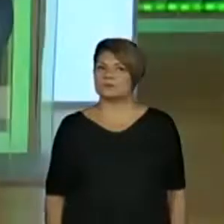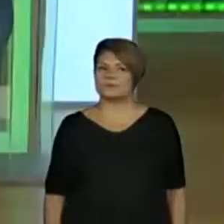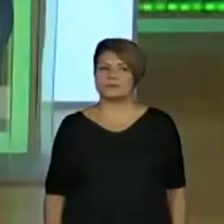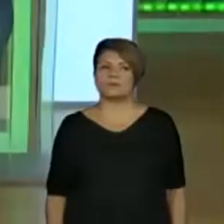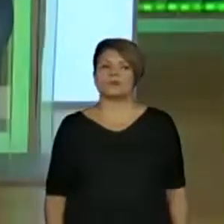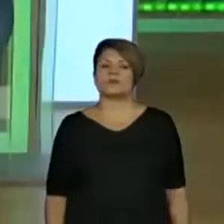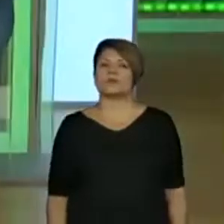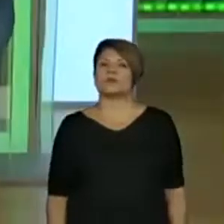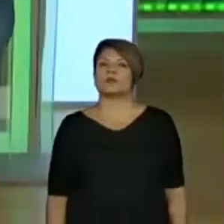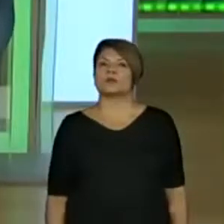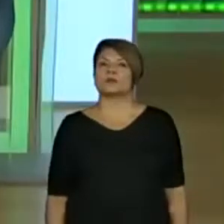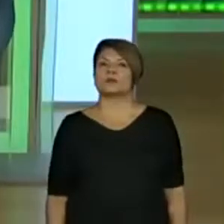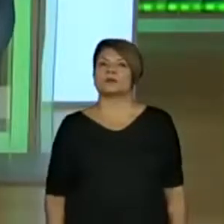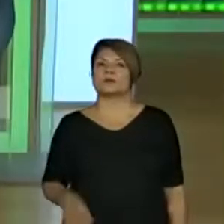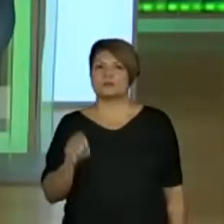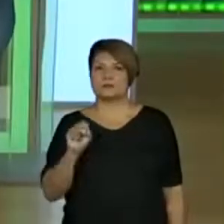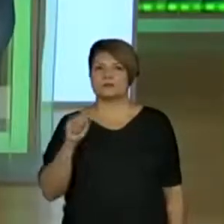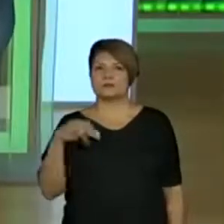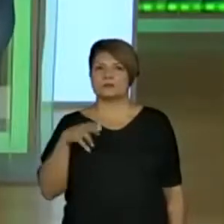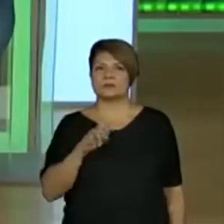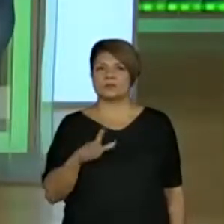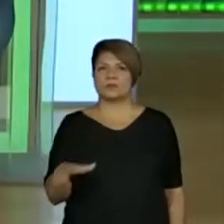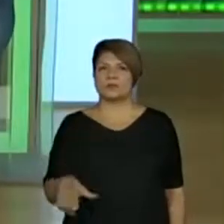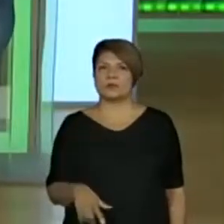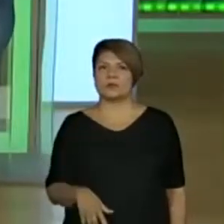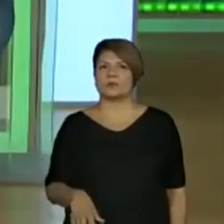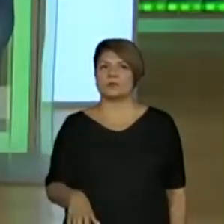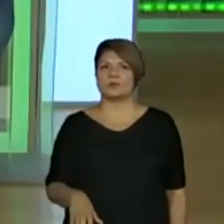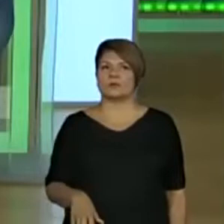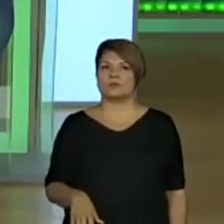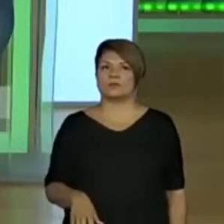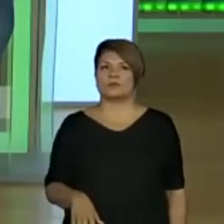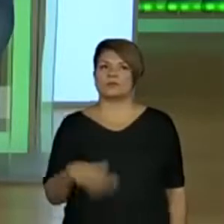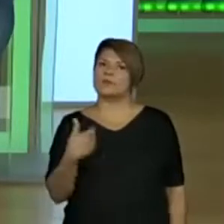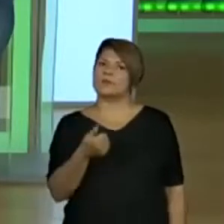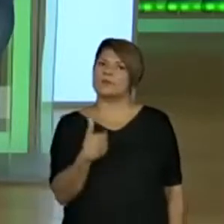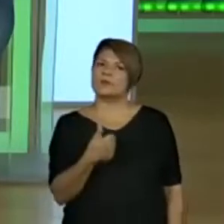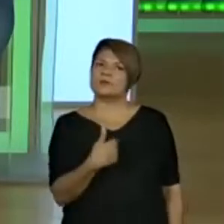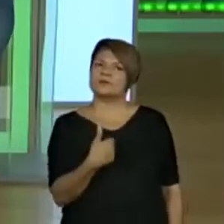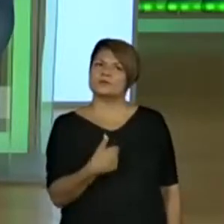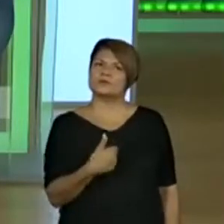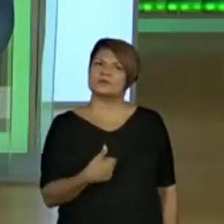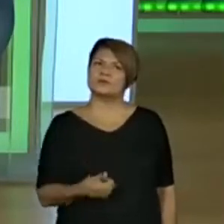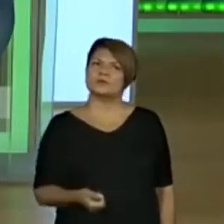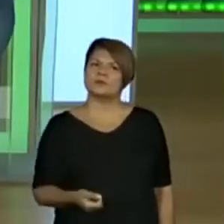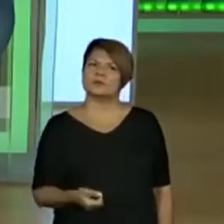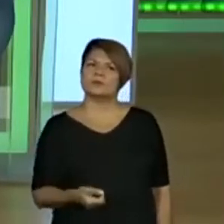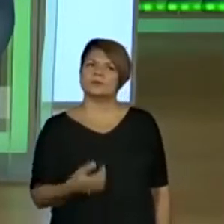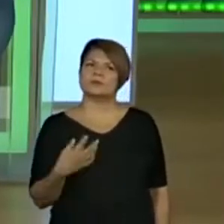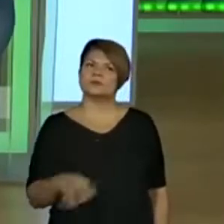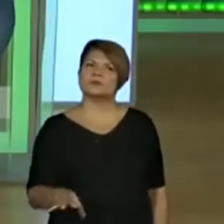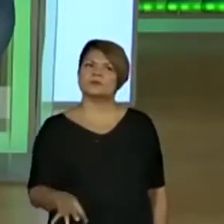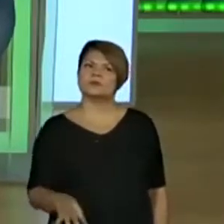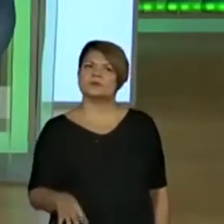Isso aí, ó, Samuel. Samuel colocou legalzinho. Colocou legalzinho ou ele acertou? Pronto.